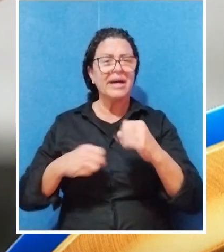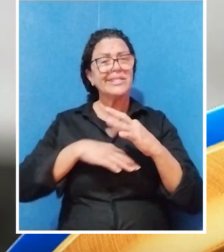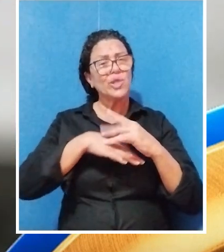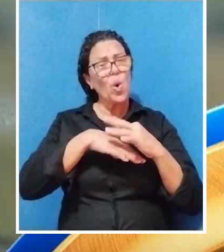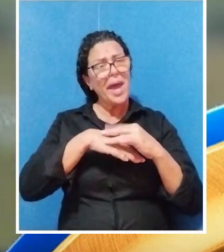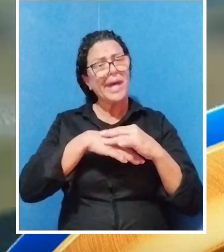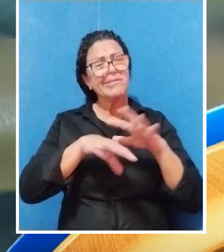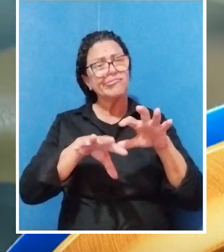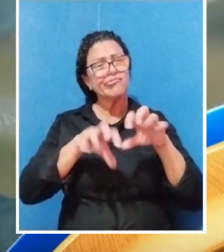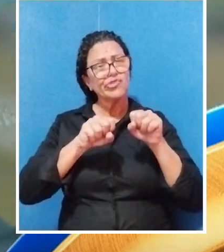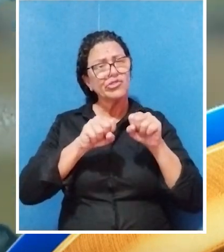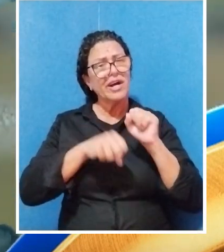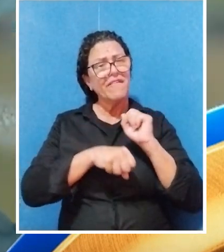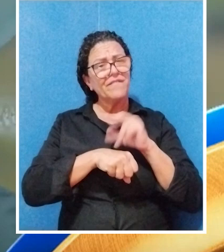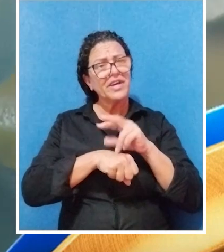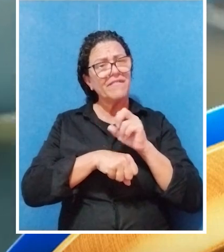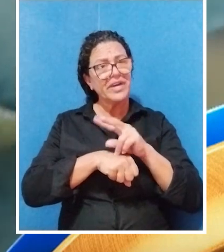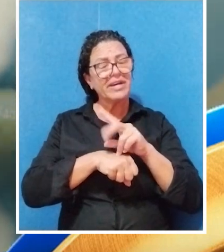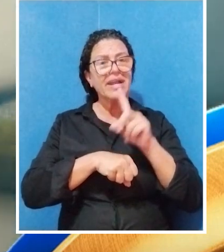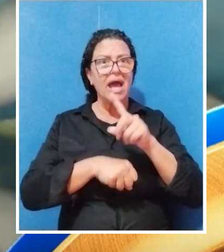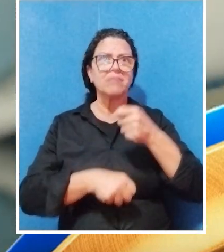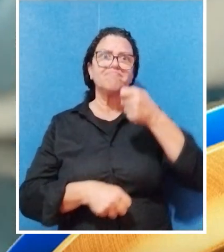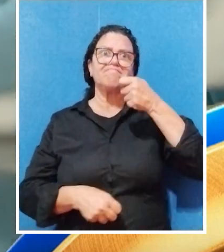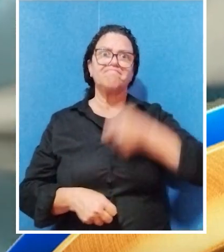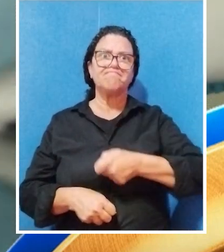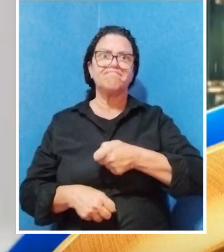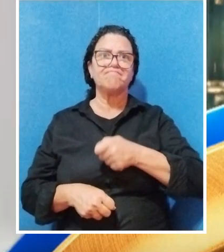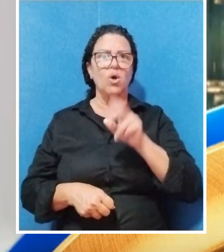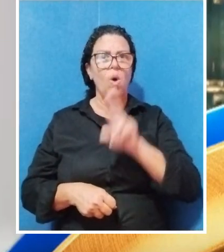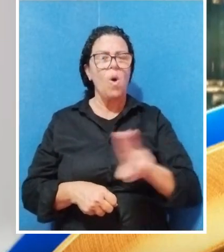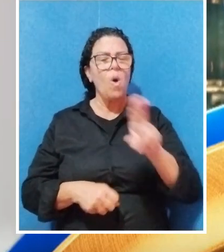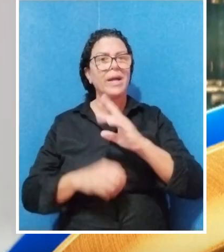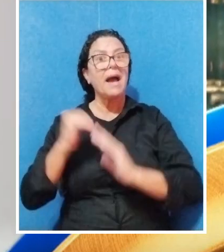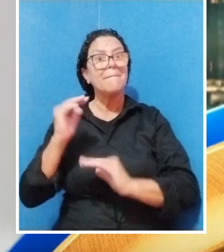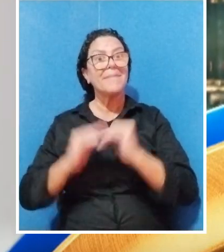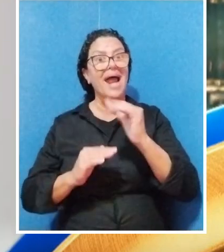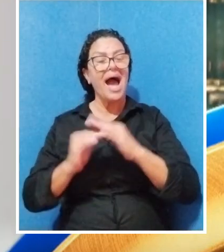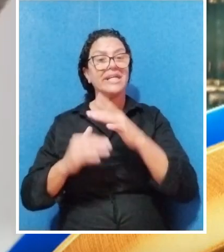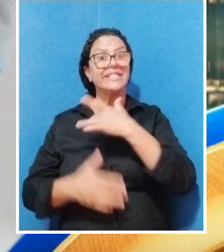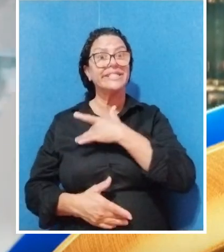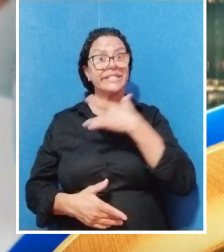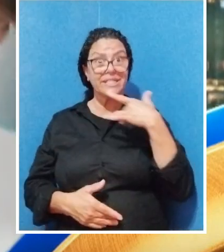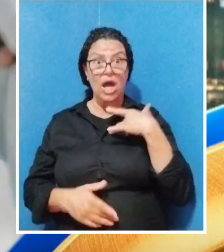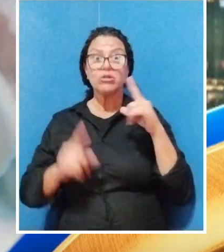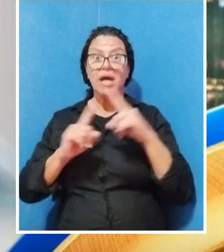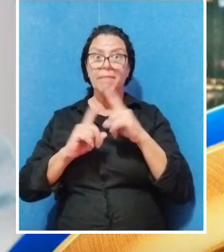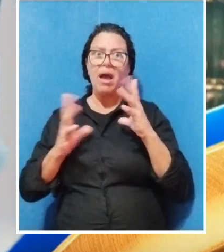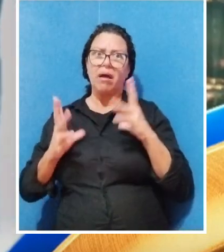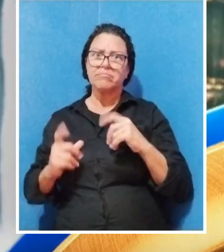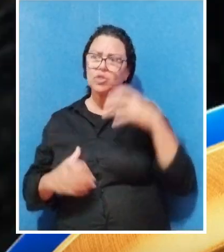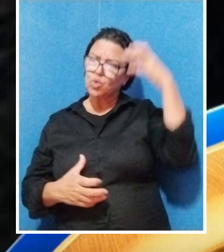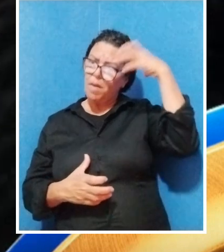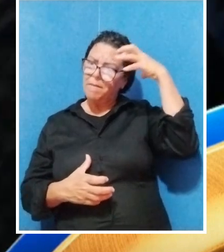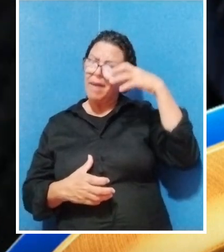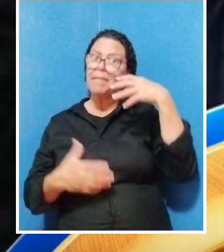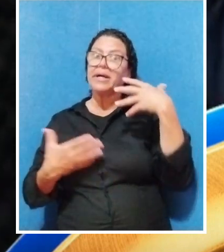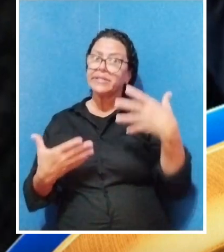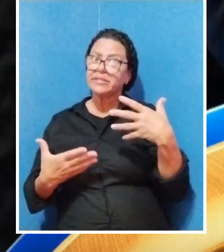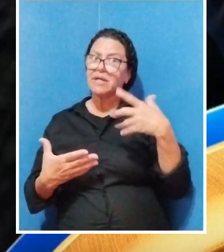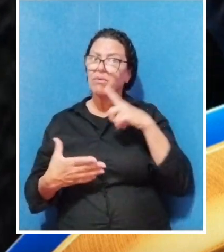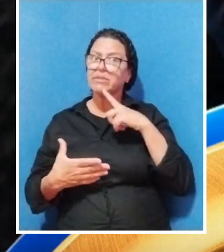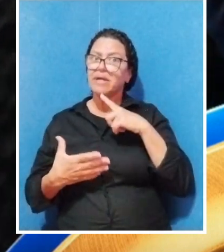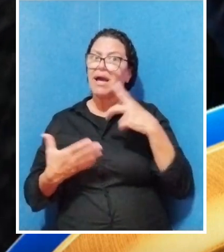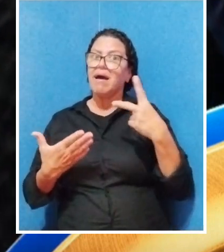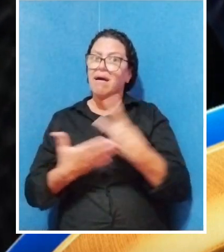contra infecções, doenças e vírus. É rigorosamente aplicada nas práticas de saúde e higiene. No